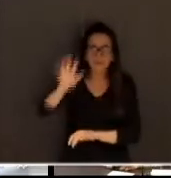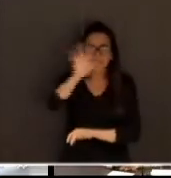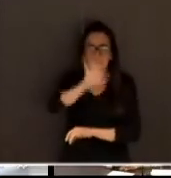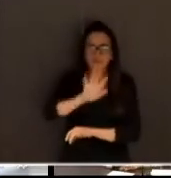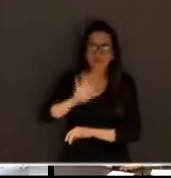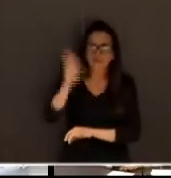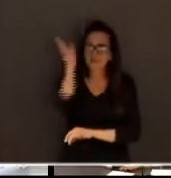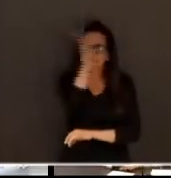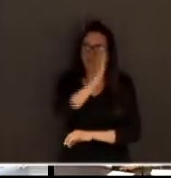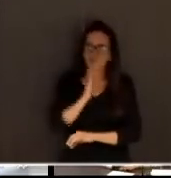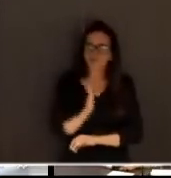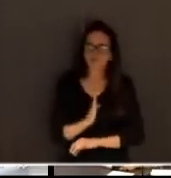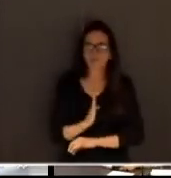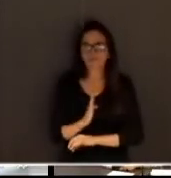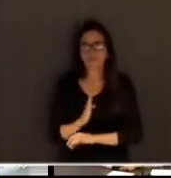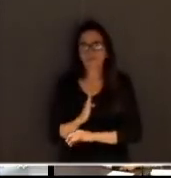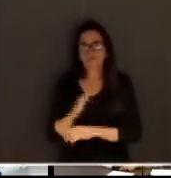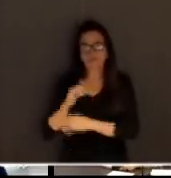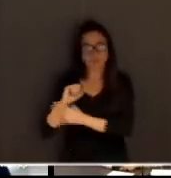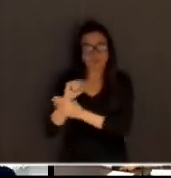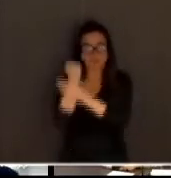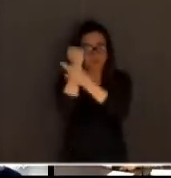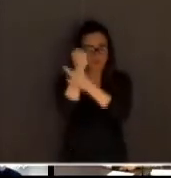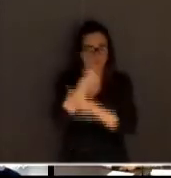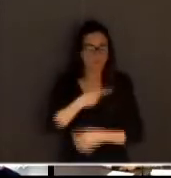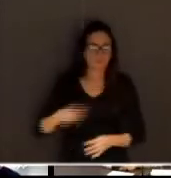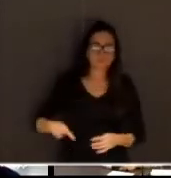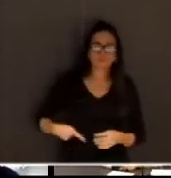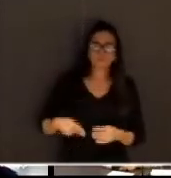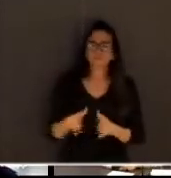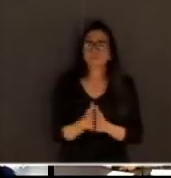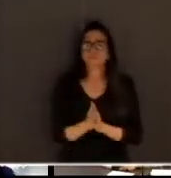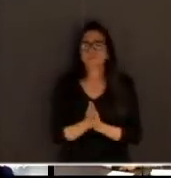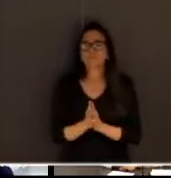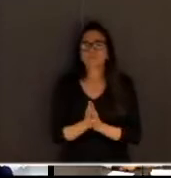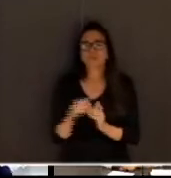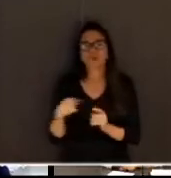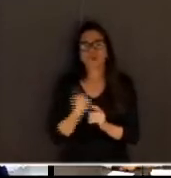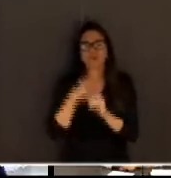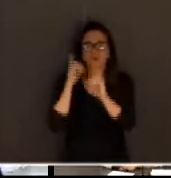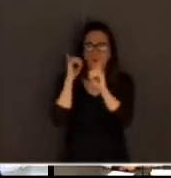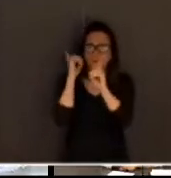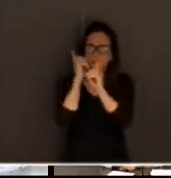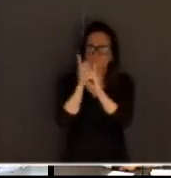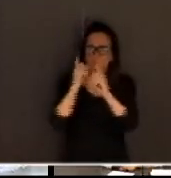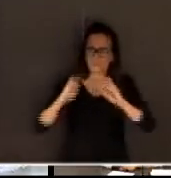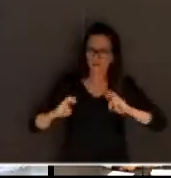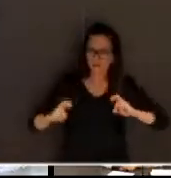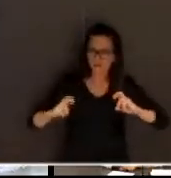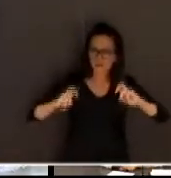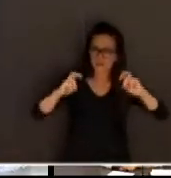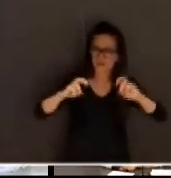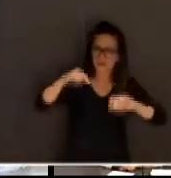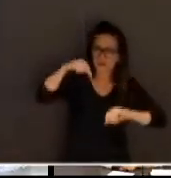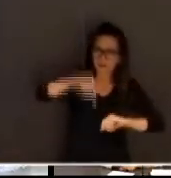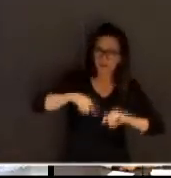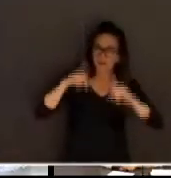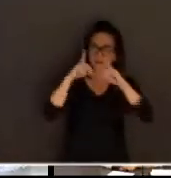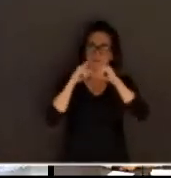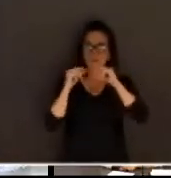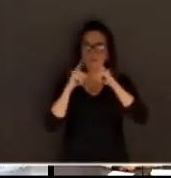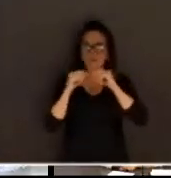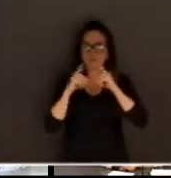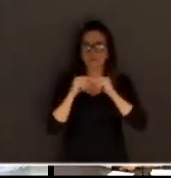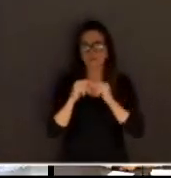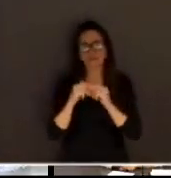nacional de segurança pública. E nos encontramos, então, no auditório do Ministério Público Militar, aqui em Brasília, com um